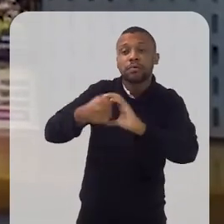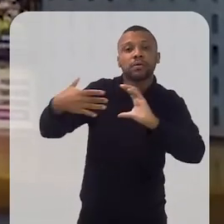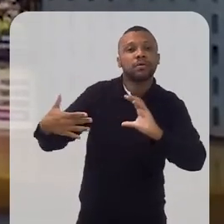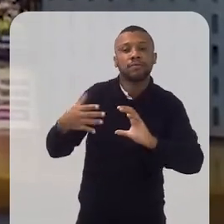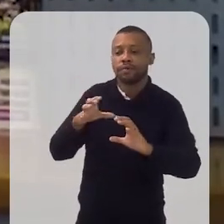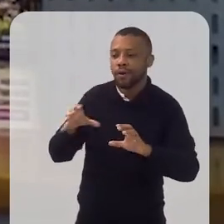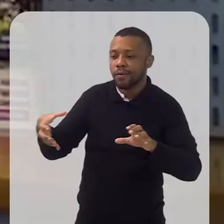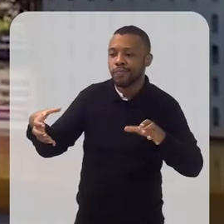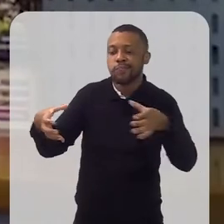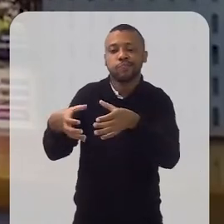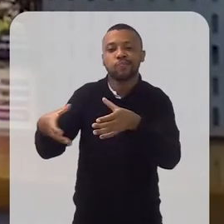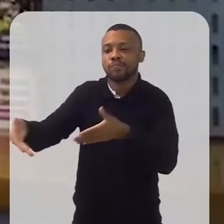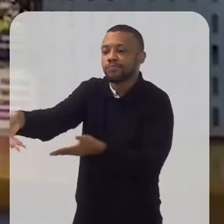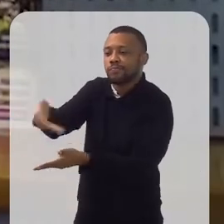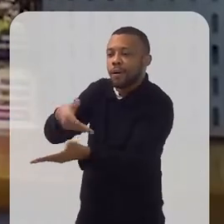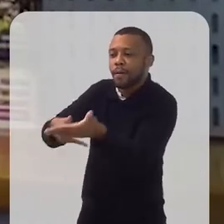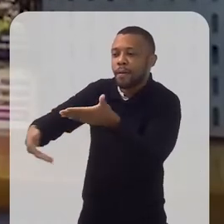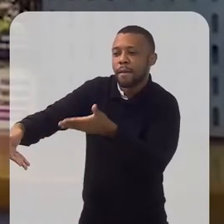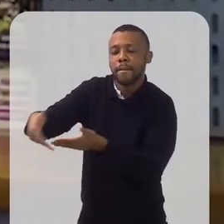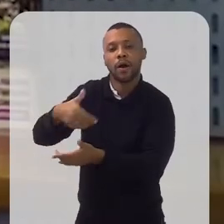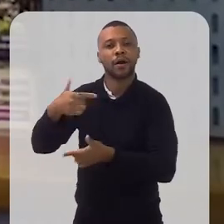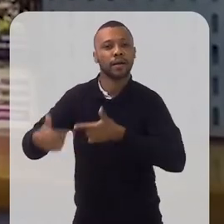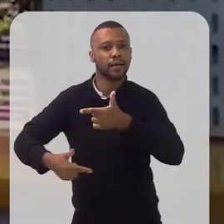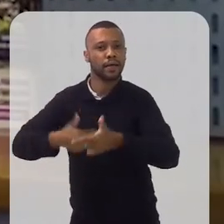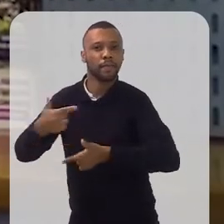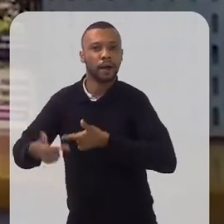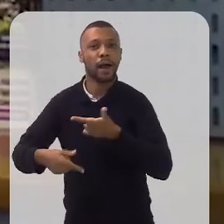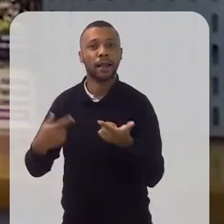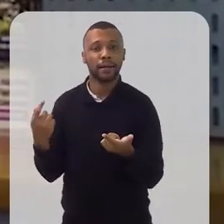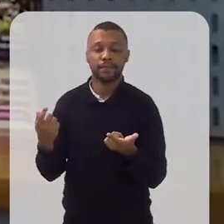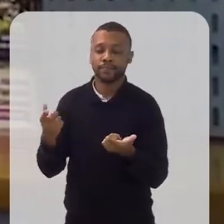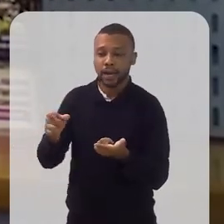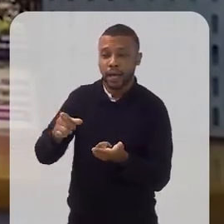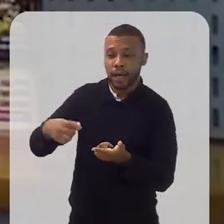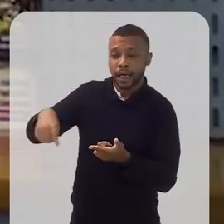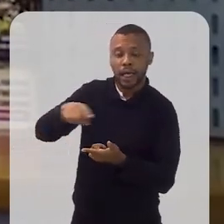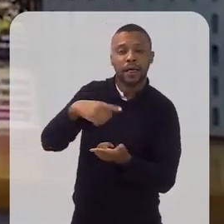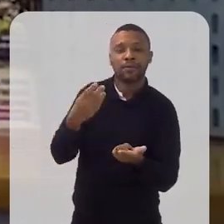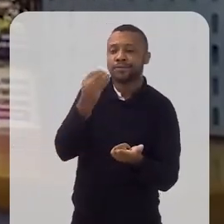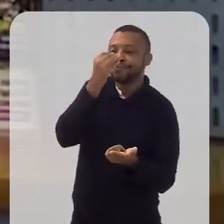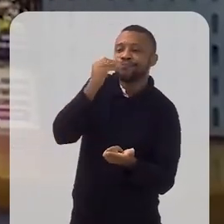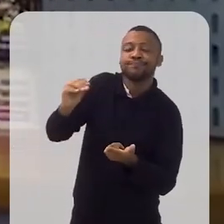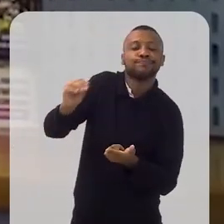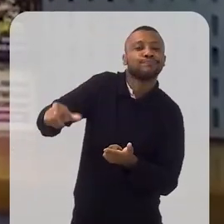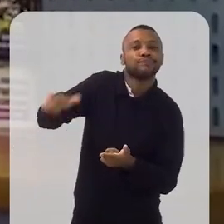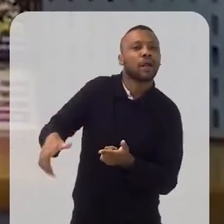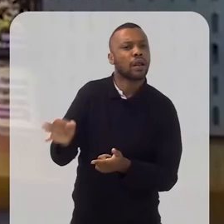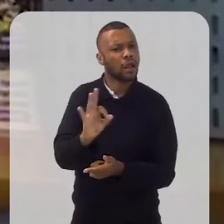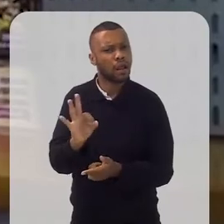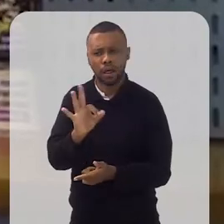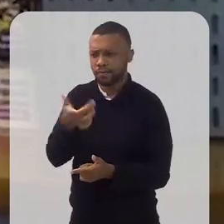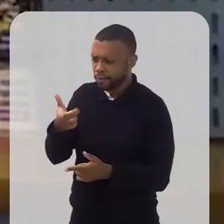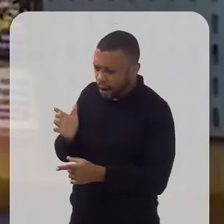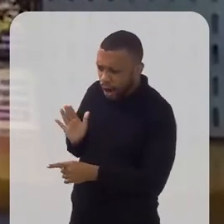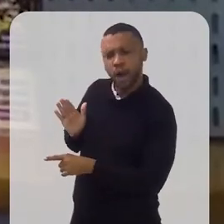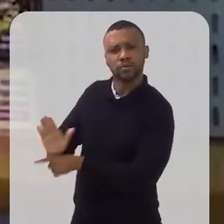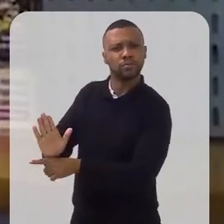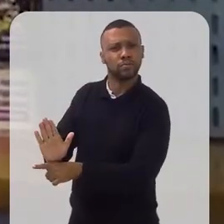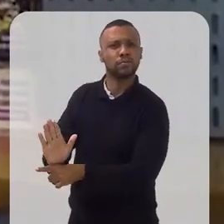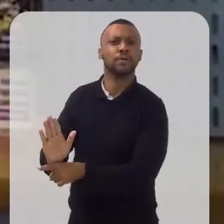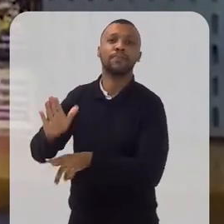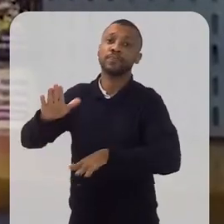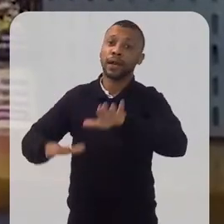dessas comunidades. Impressionante, não é? A necessidade de não deixar ninguém para trás, especialmente nos quilombos.